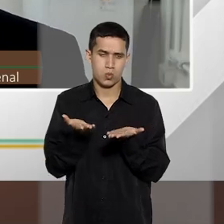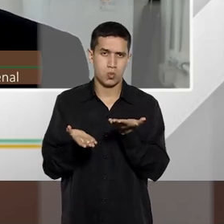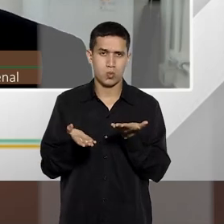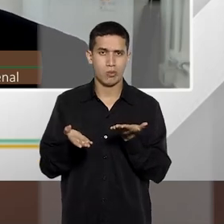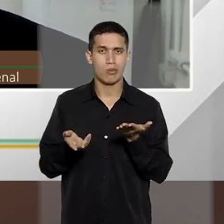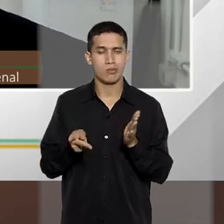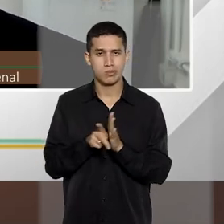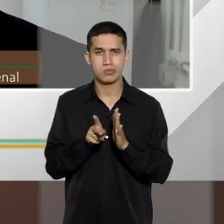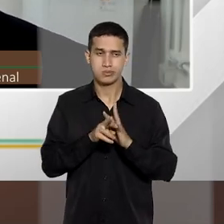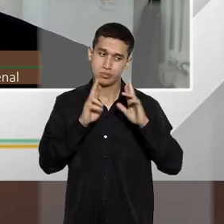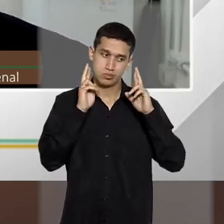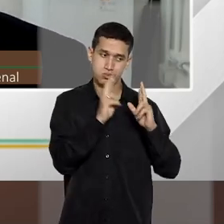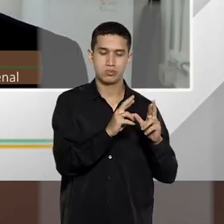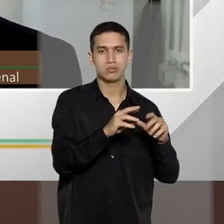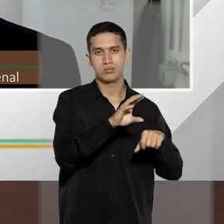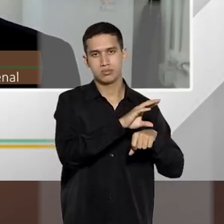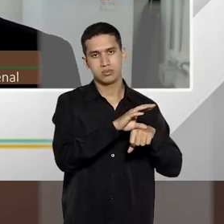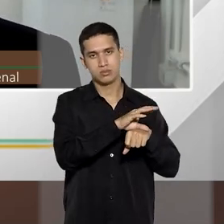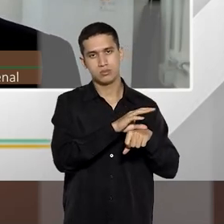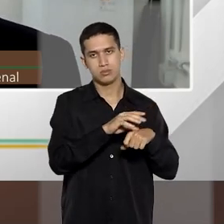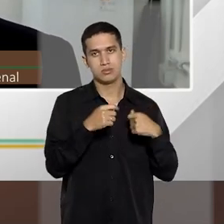Então, seria basicamente isso.